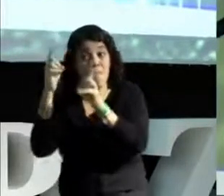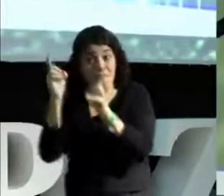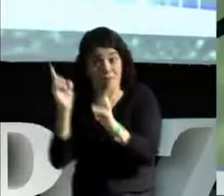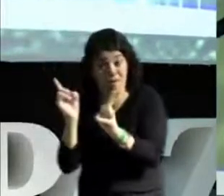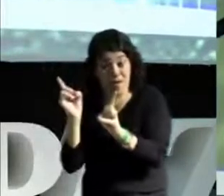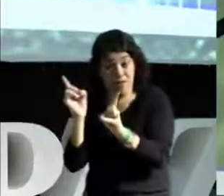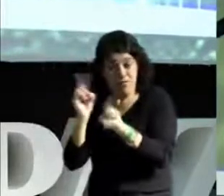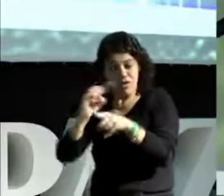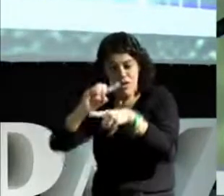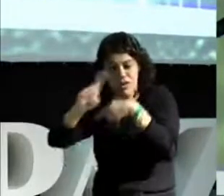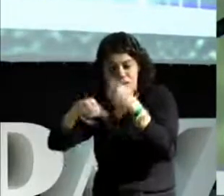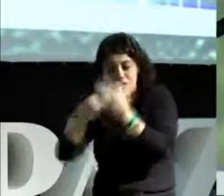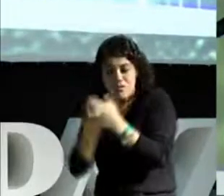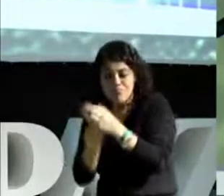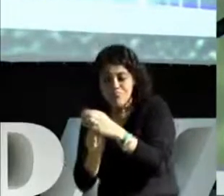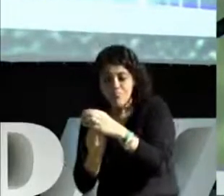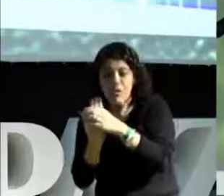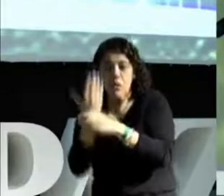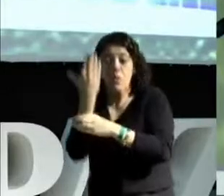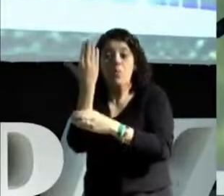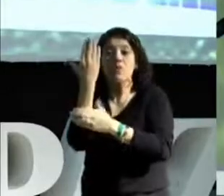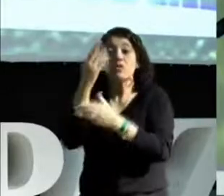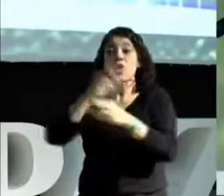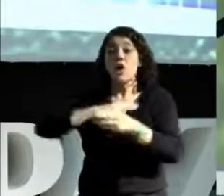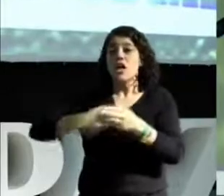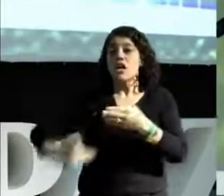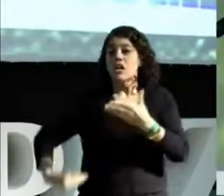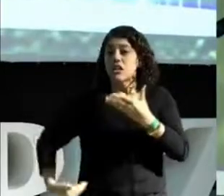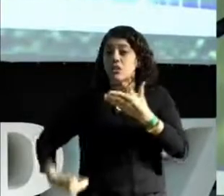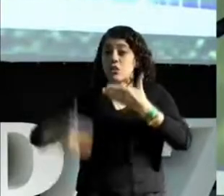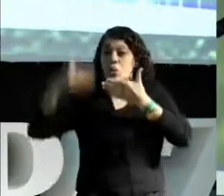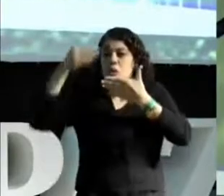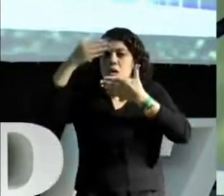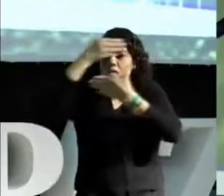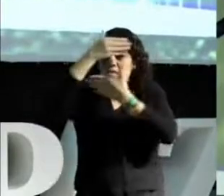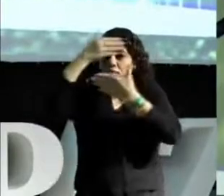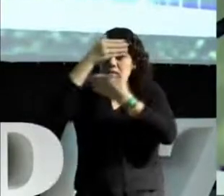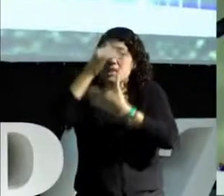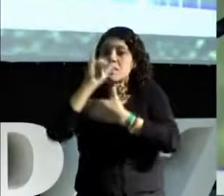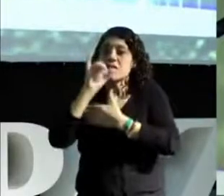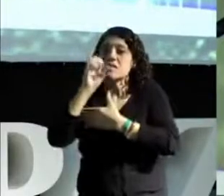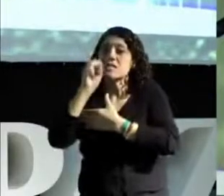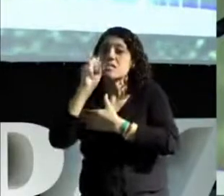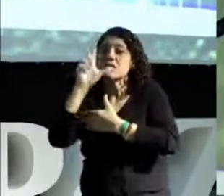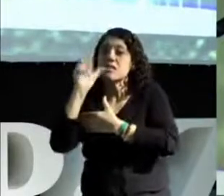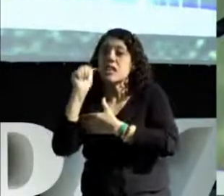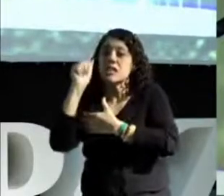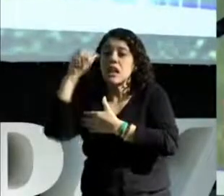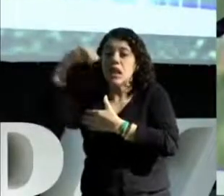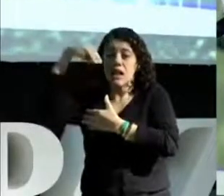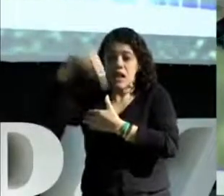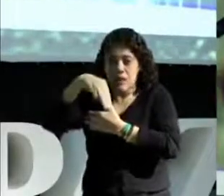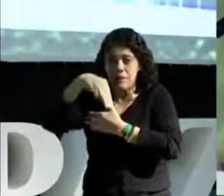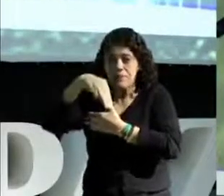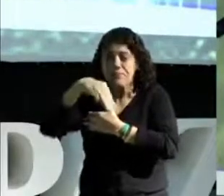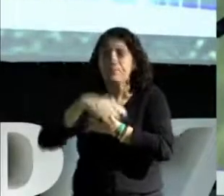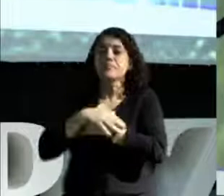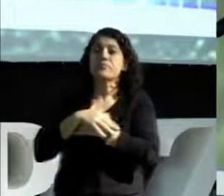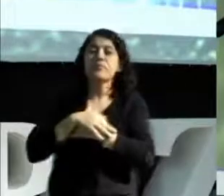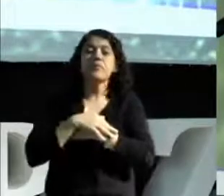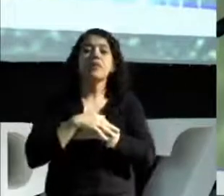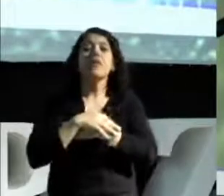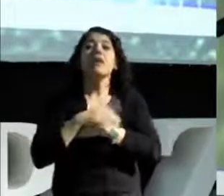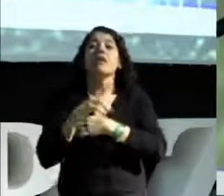do surgimento do Islã, do chamado islamismo, feito por Muhammad, que nós chamamos de Mahomet,